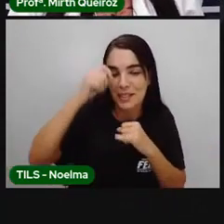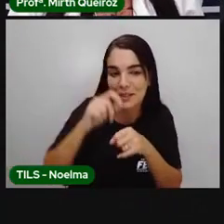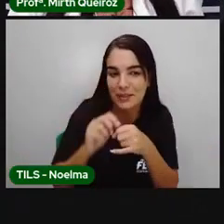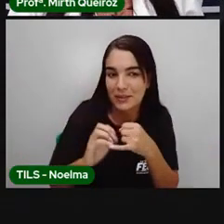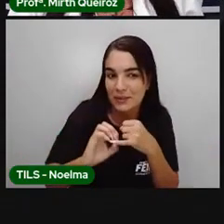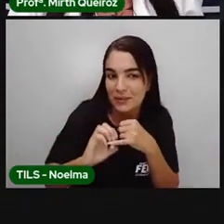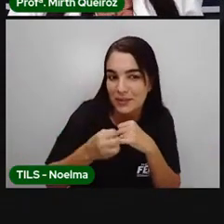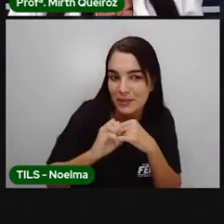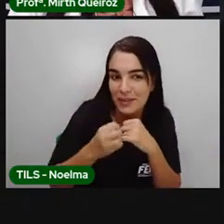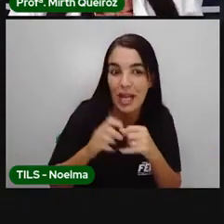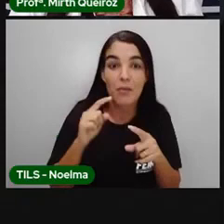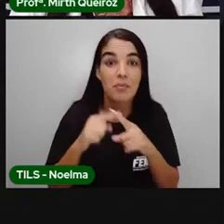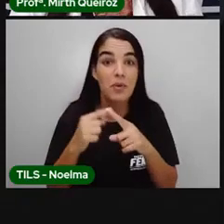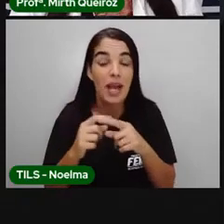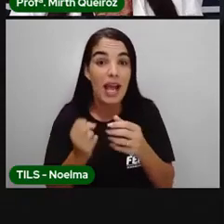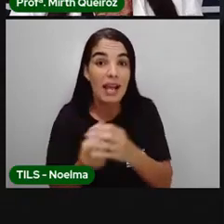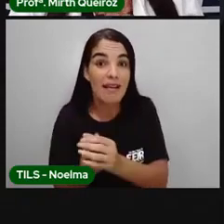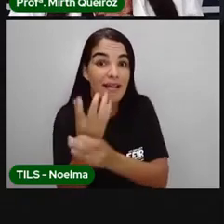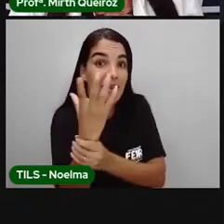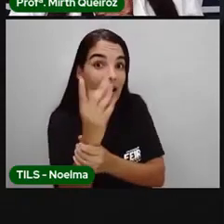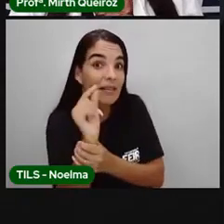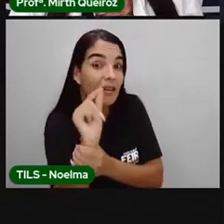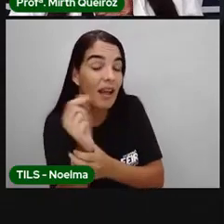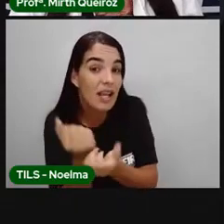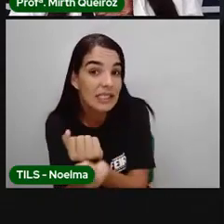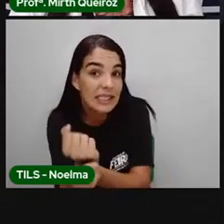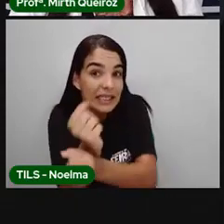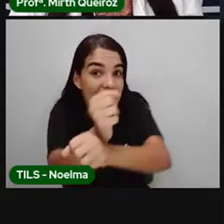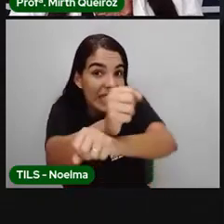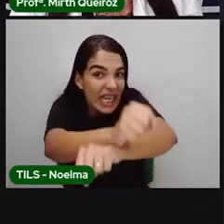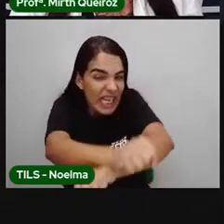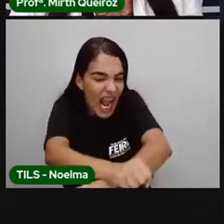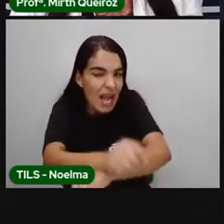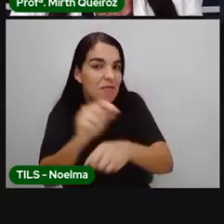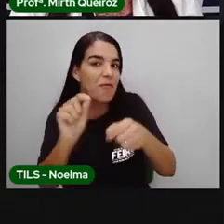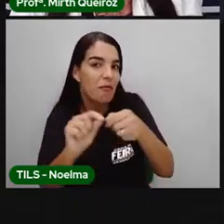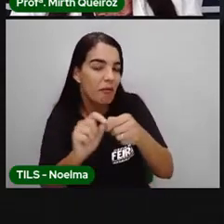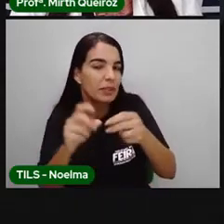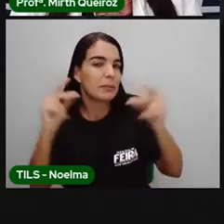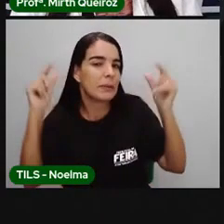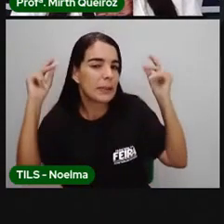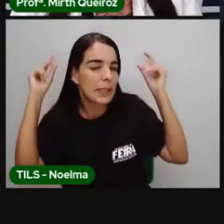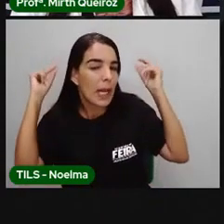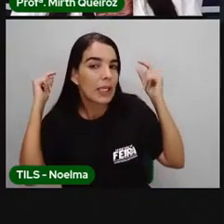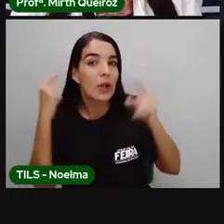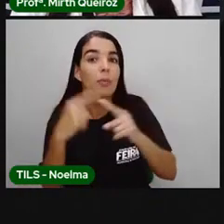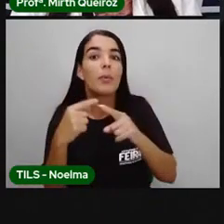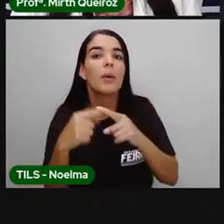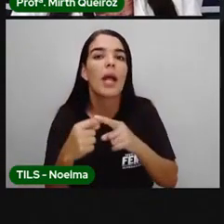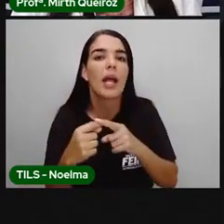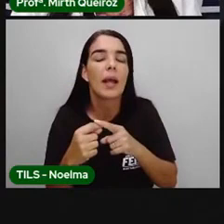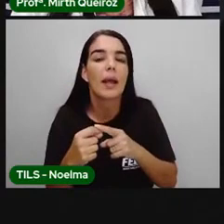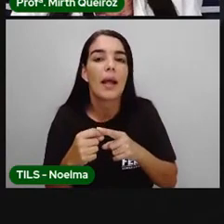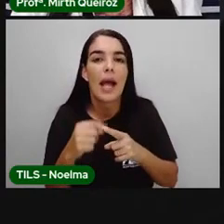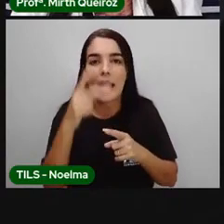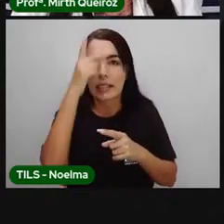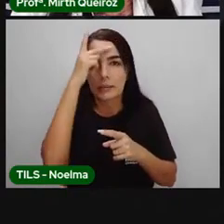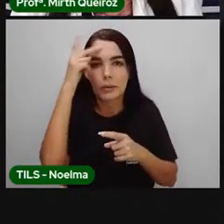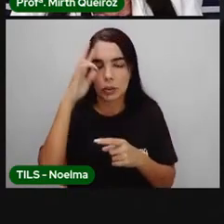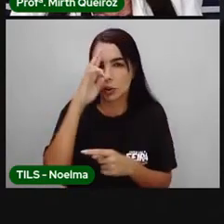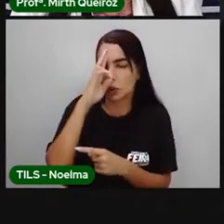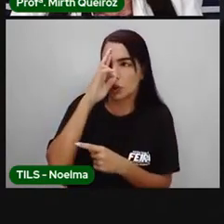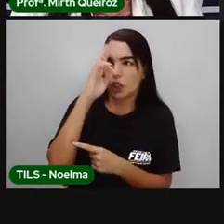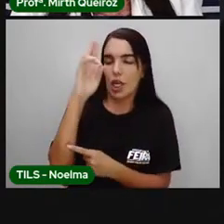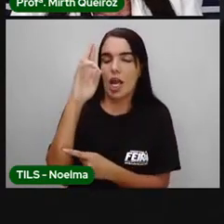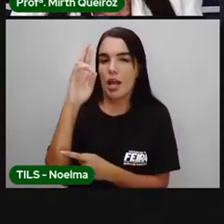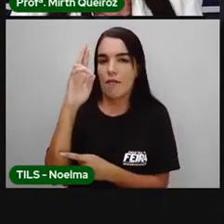ela foi criada pelos escravos, né? Eles recebiam restos de carne dos senhores dos engenhos, né?